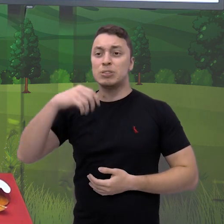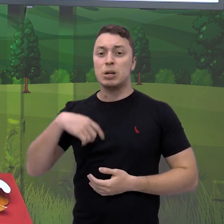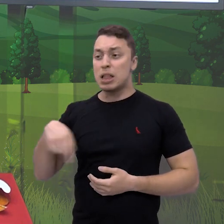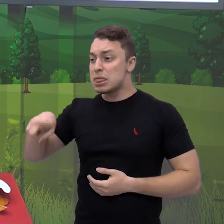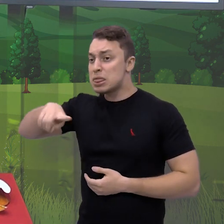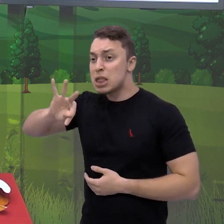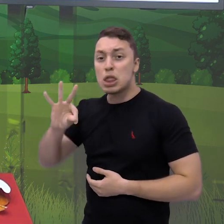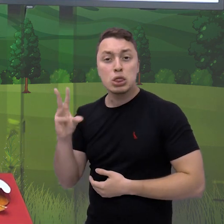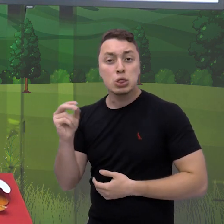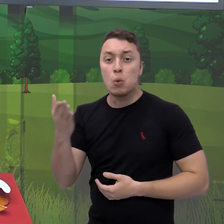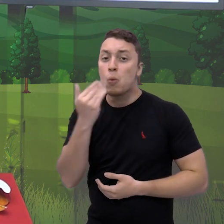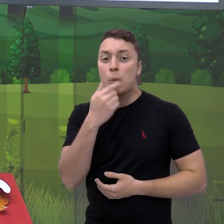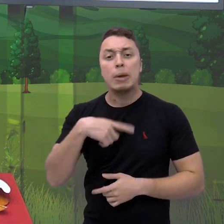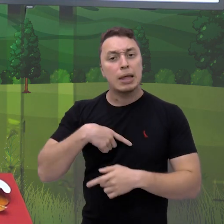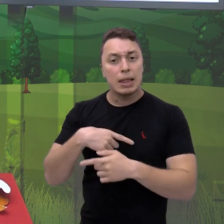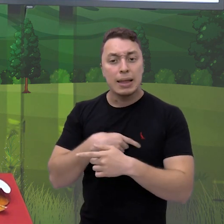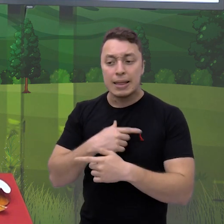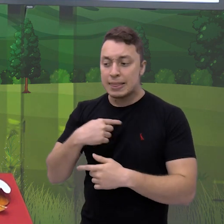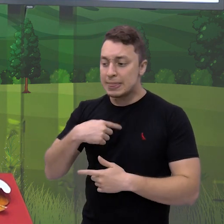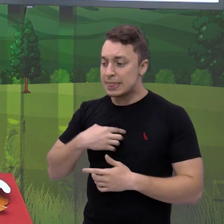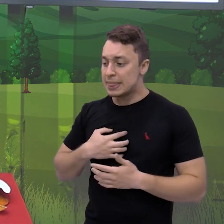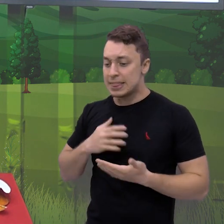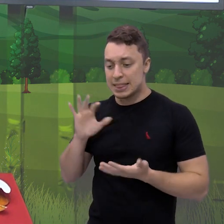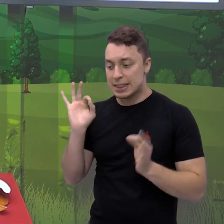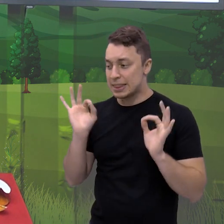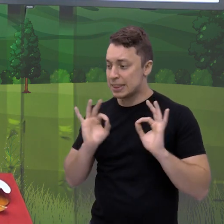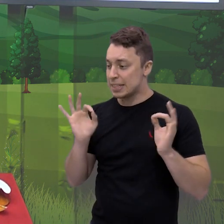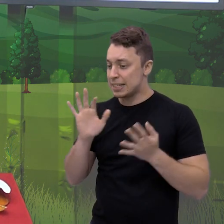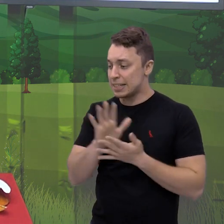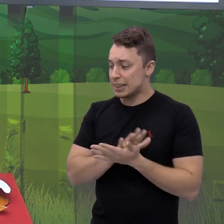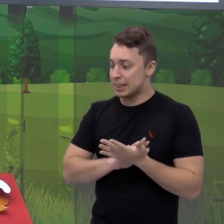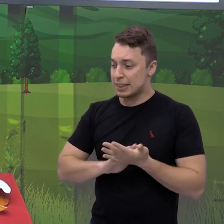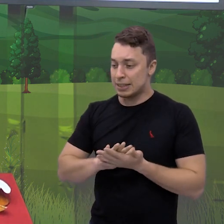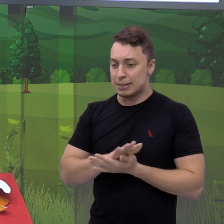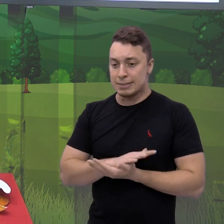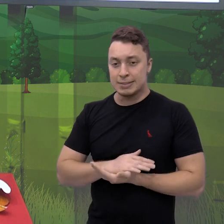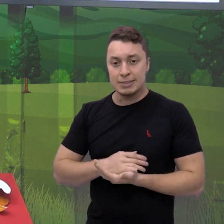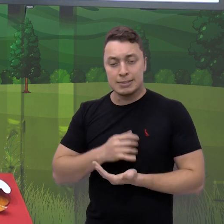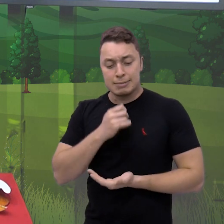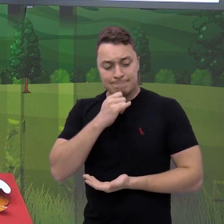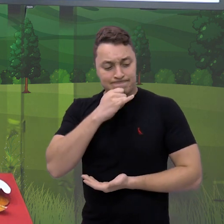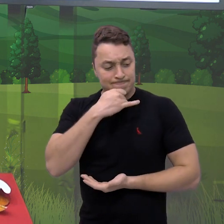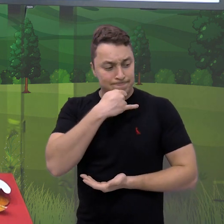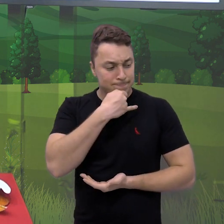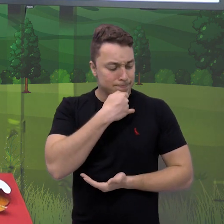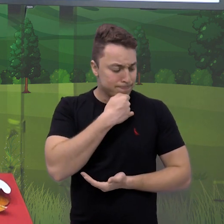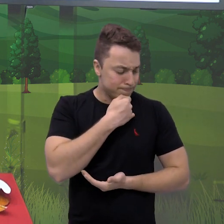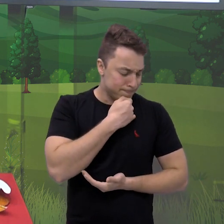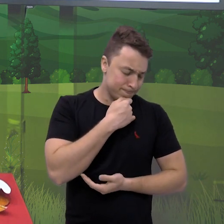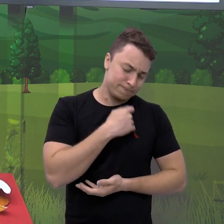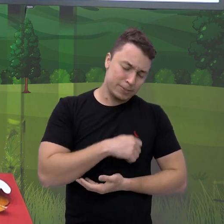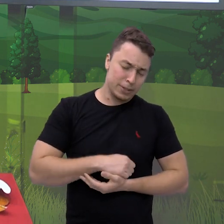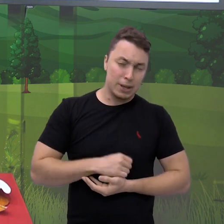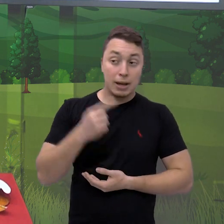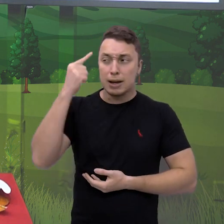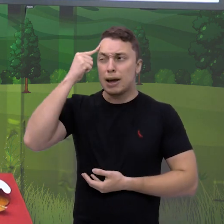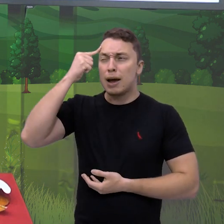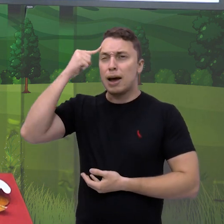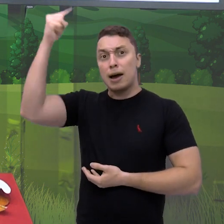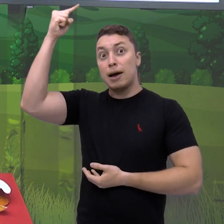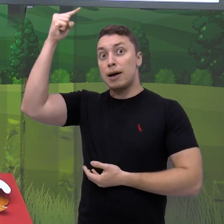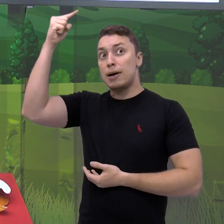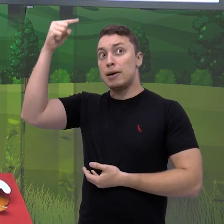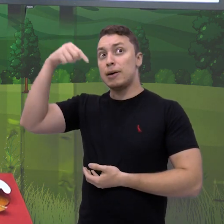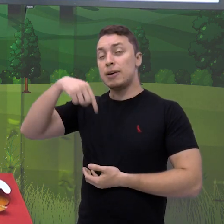alimento, menos ela. E agora a cigarra ficou, ó, muito triste. Teve uma ideia. Ela foi lá no